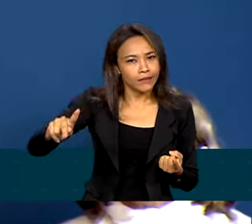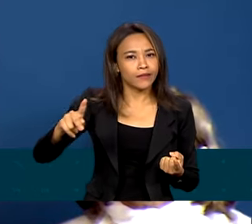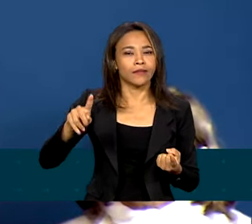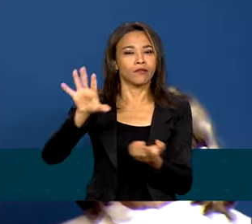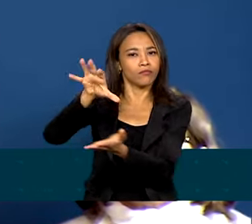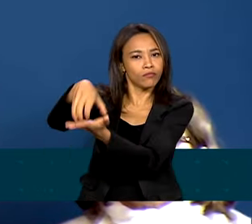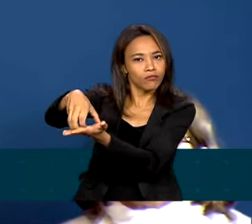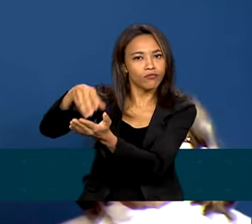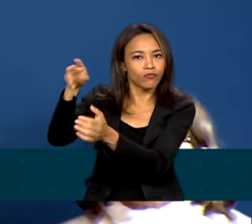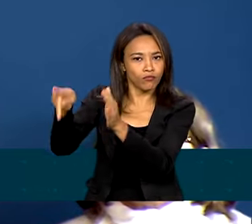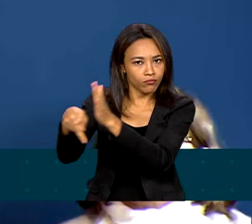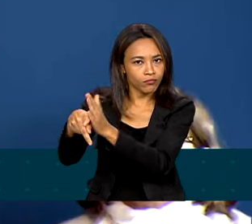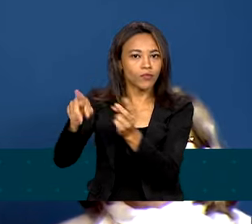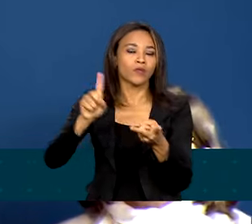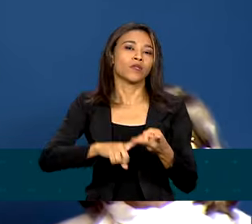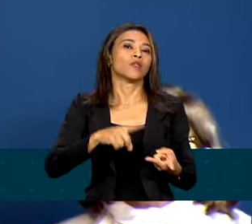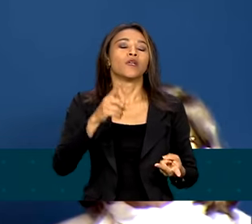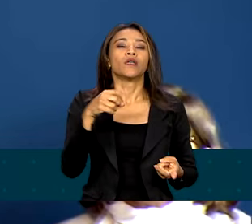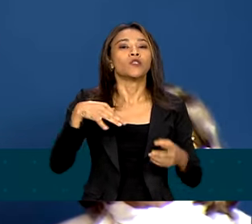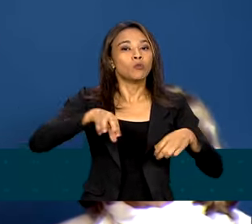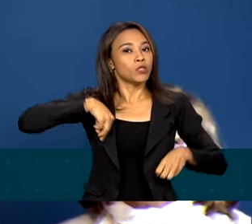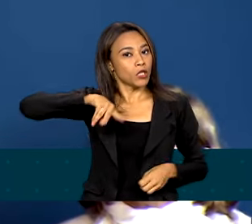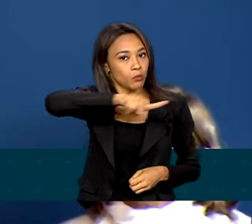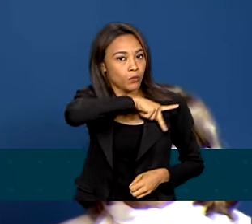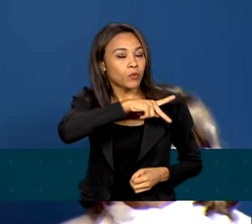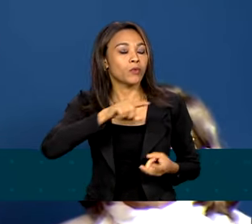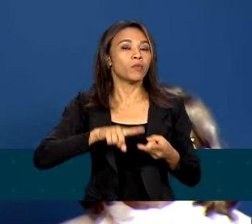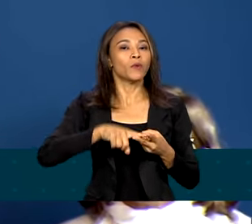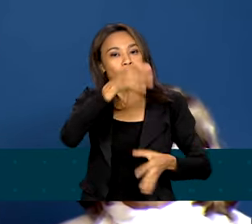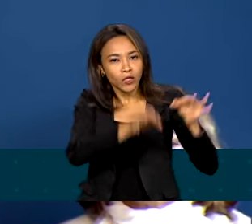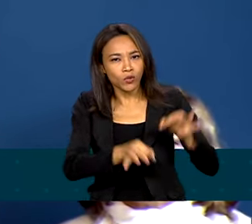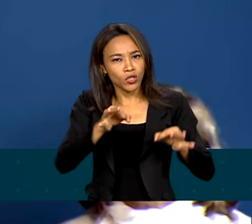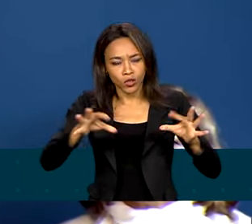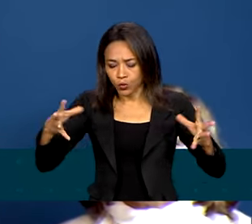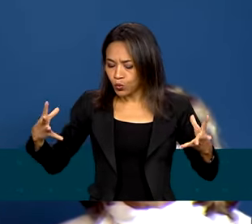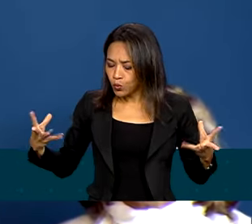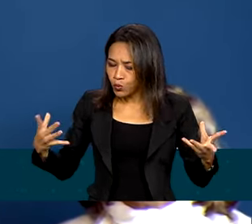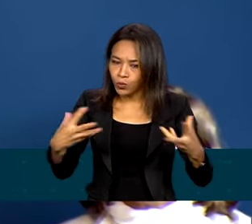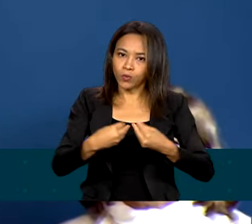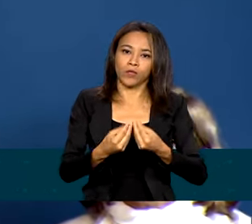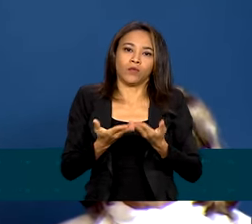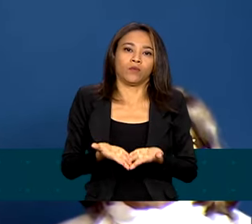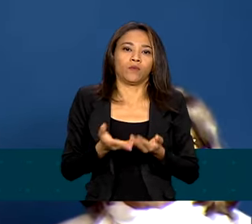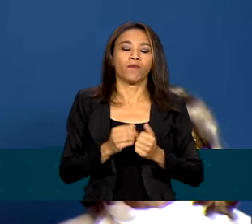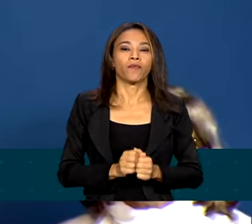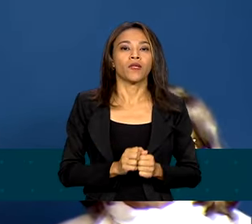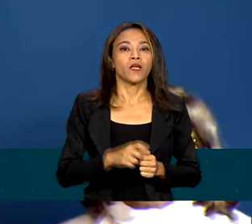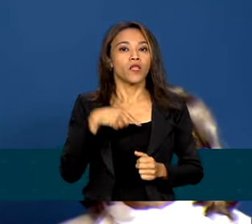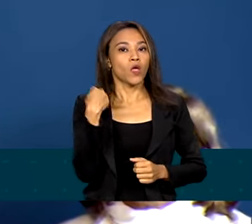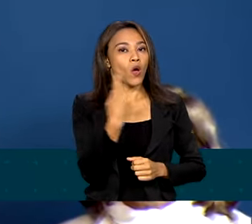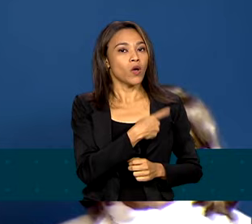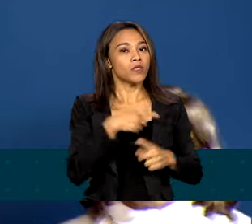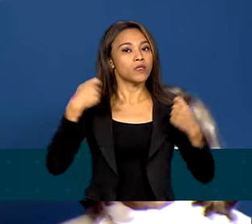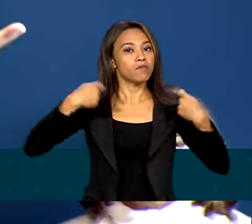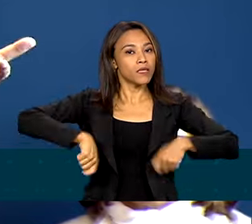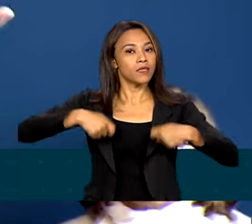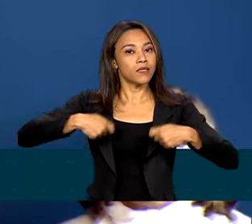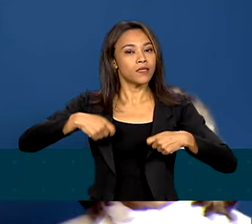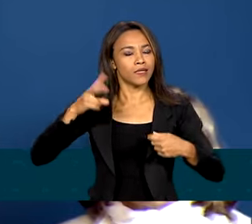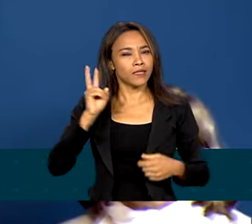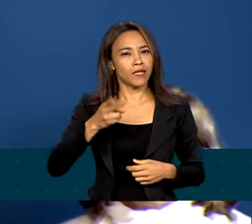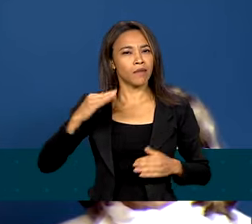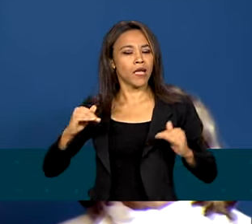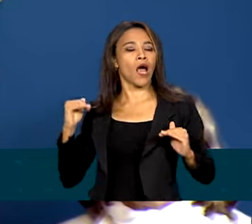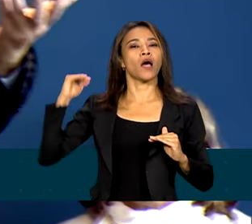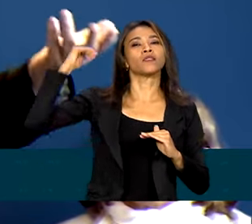Judiciário. Nós acreditamos, portanto, que nós precisamos sempre estar à altura nas respostas